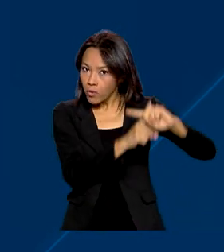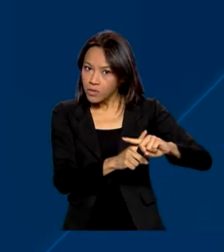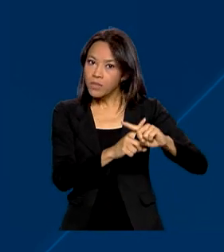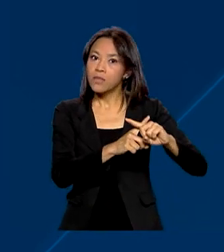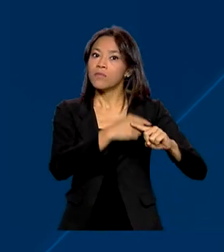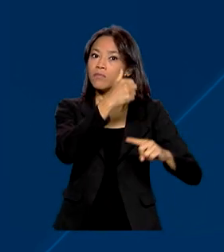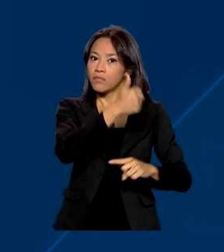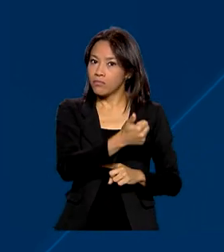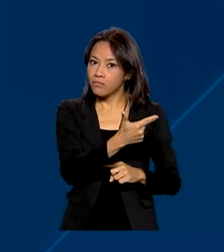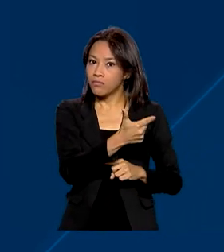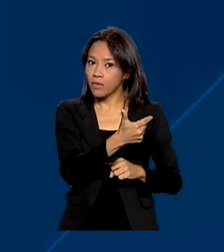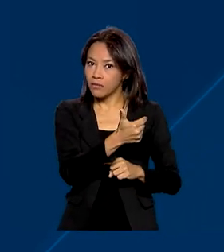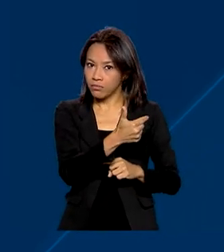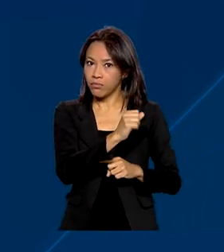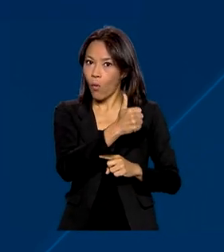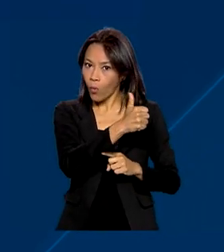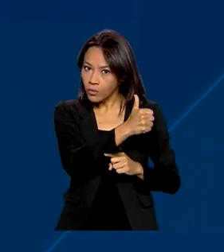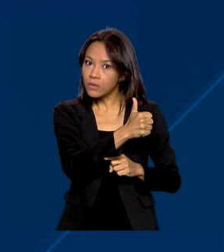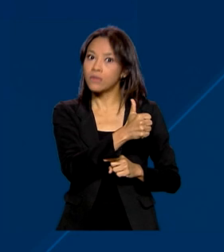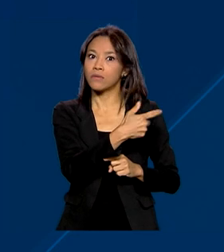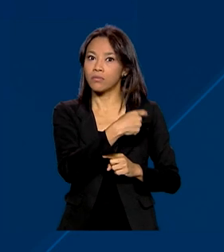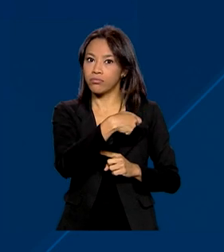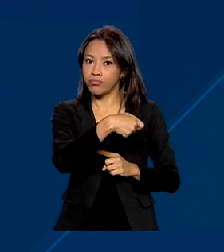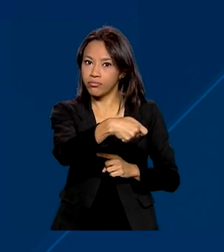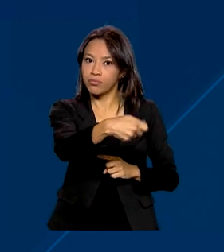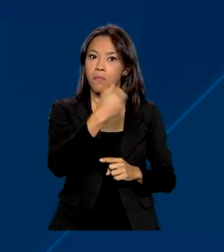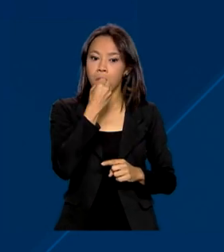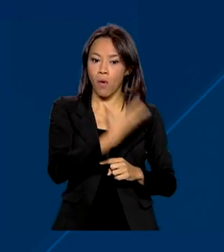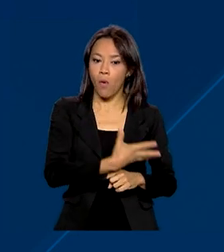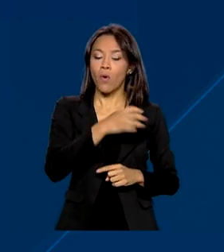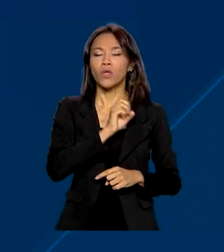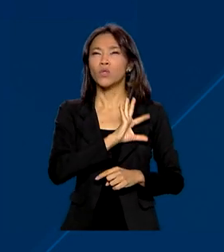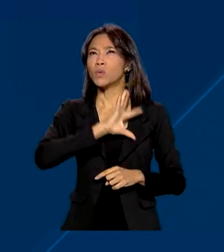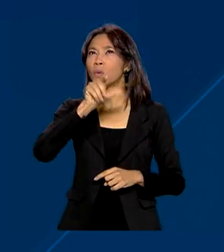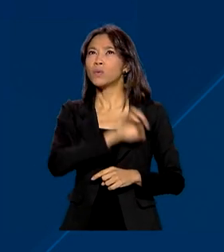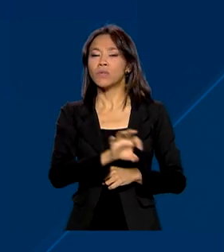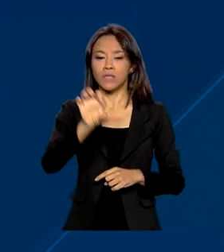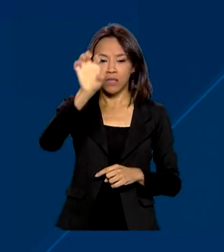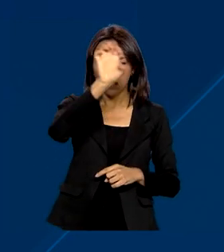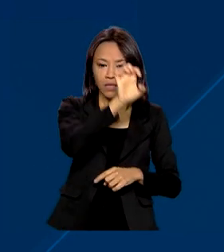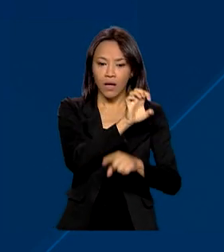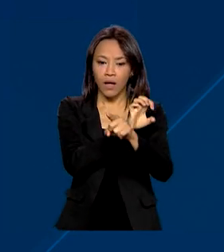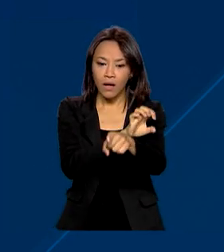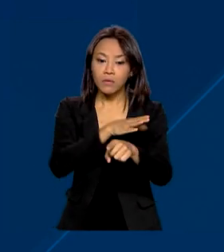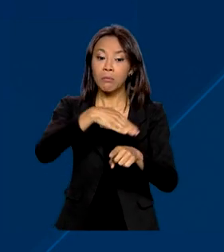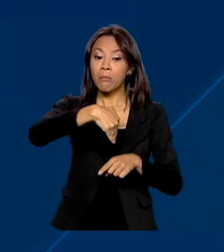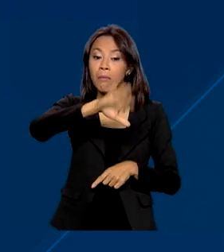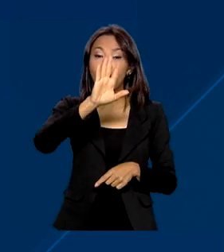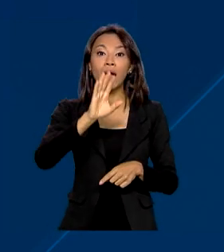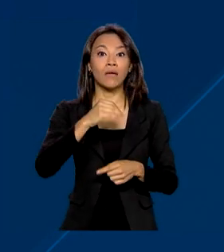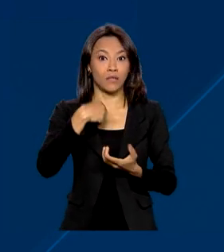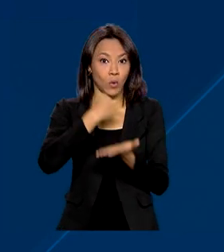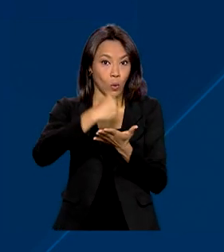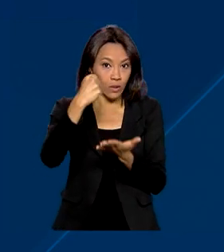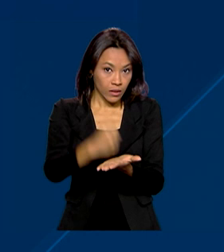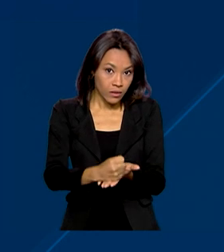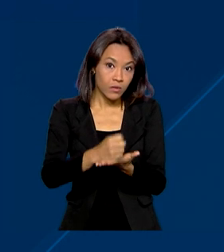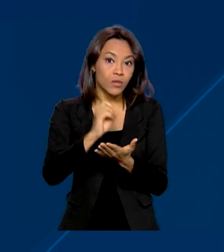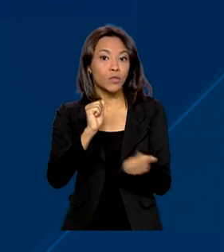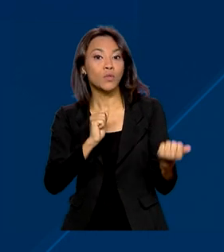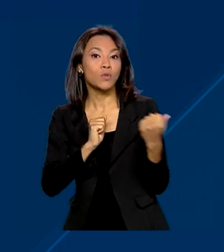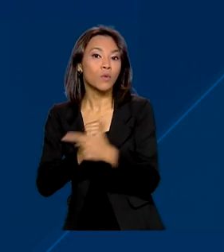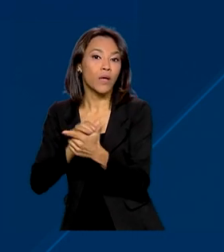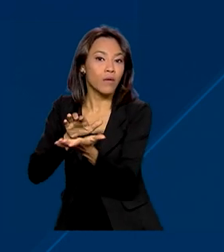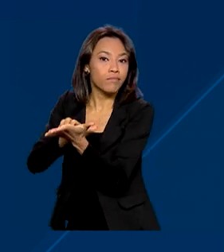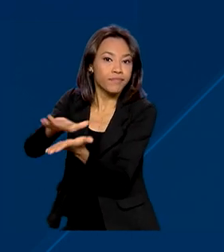geração de empregos no país. Em todas as unidades da federação, foram registradas mais admissões do que demissões,